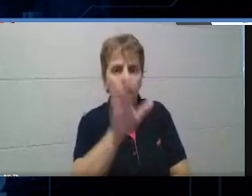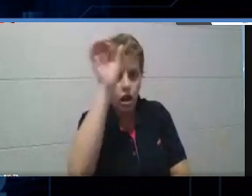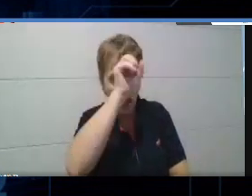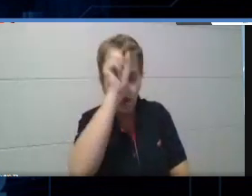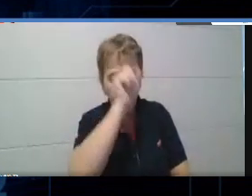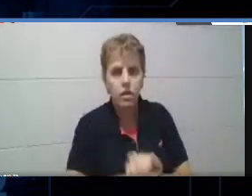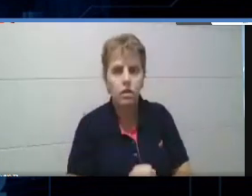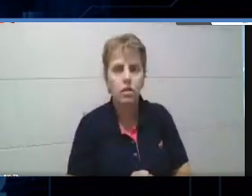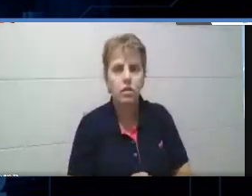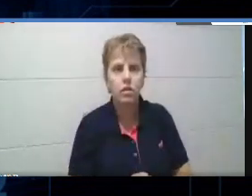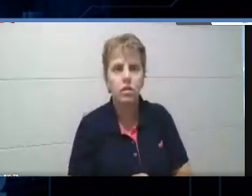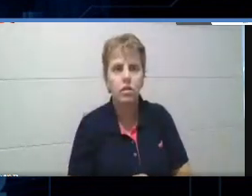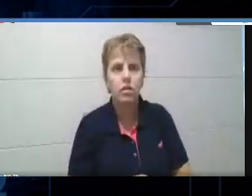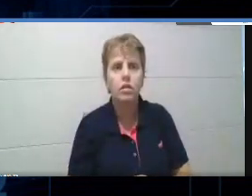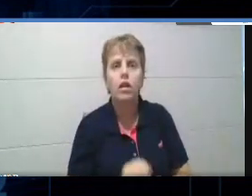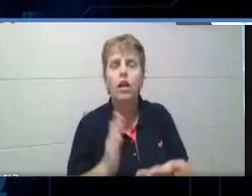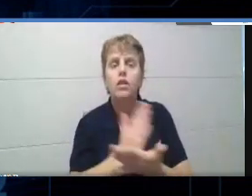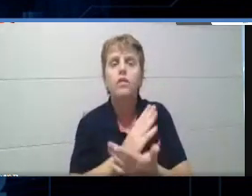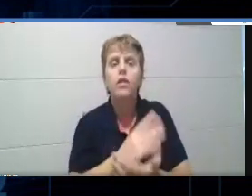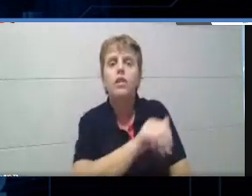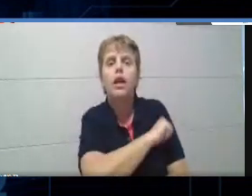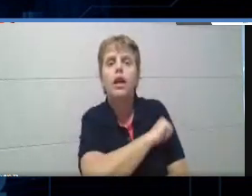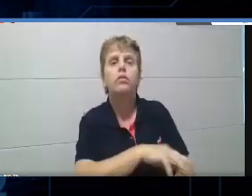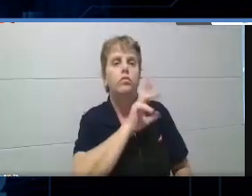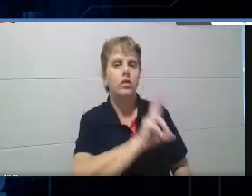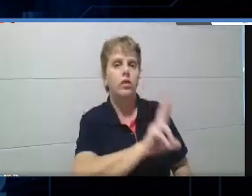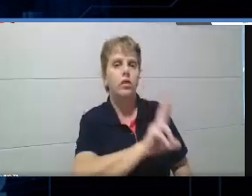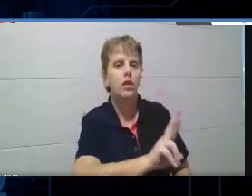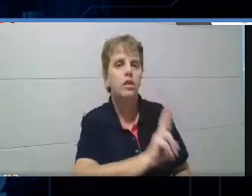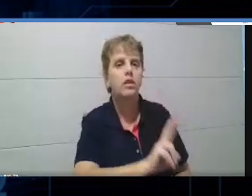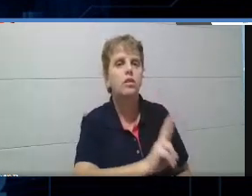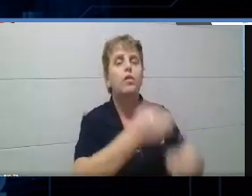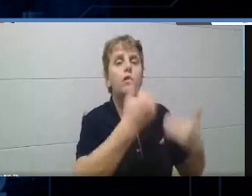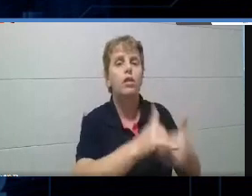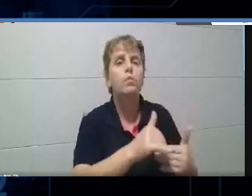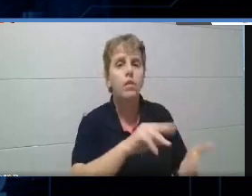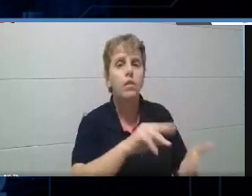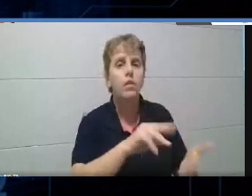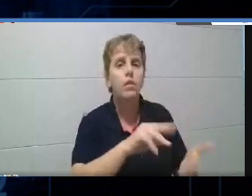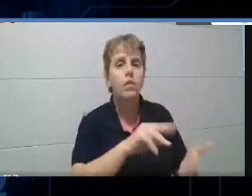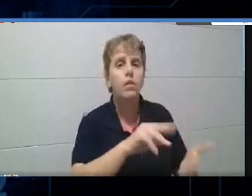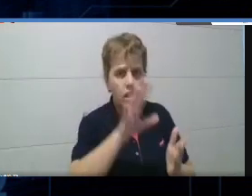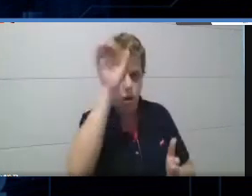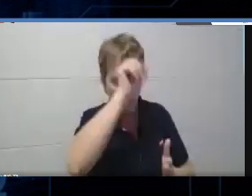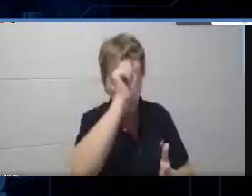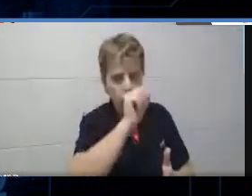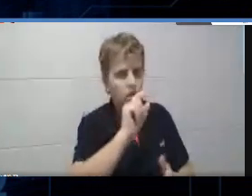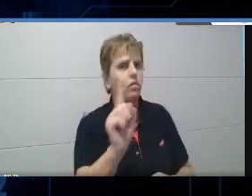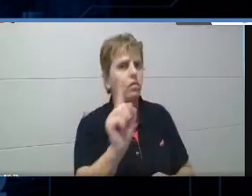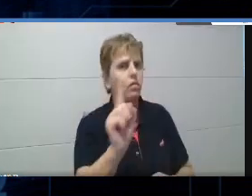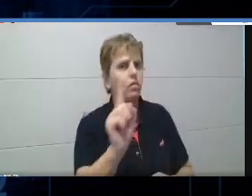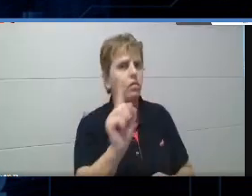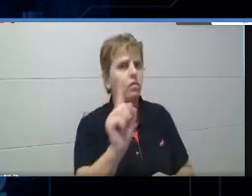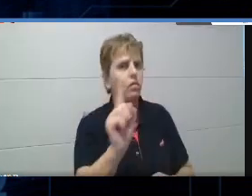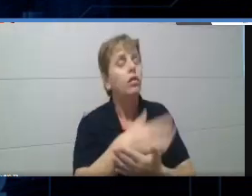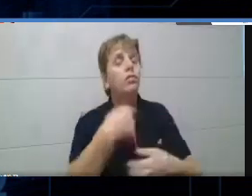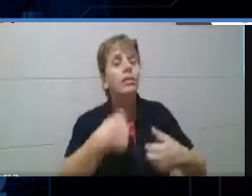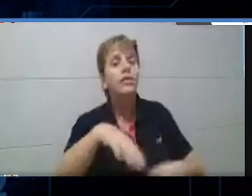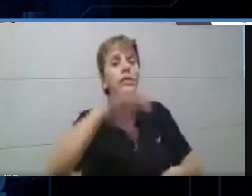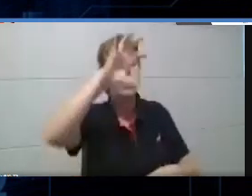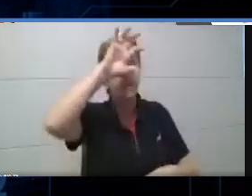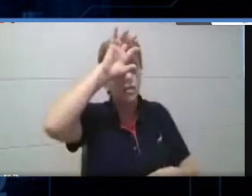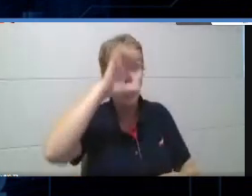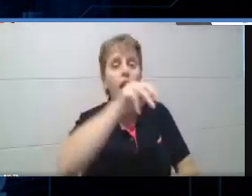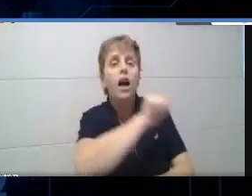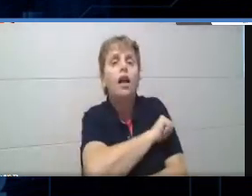responder uma prova não significa que ele aprendeu, né, então tem que ter essa mão na massa, tem que ter, ele tem que fazer, experimentar,